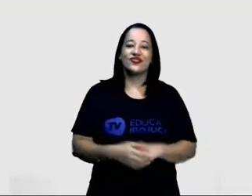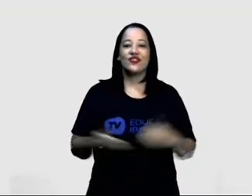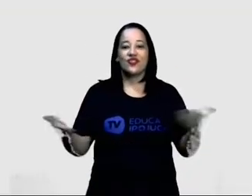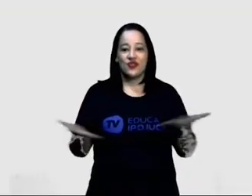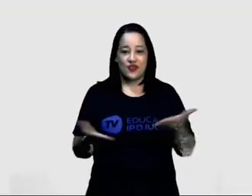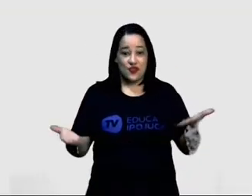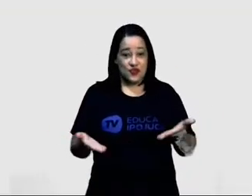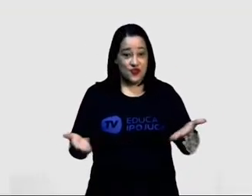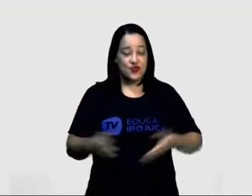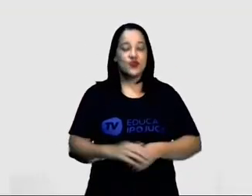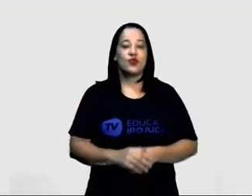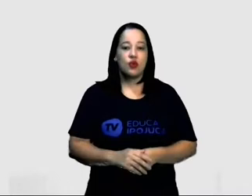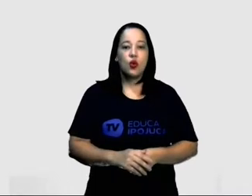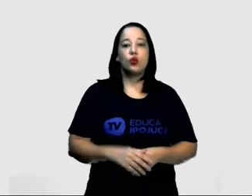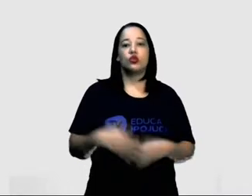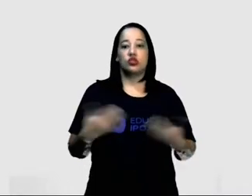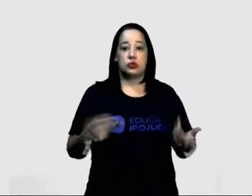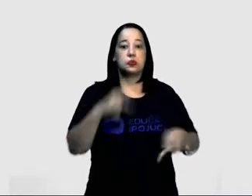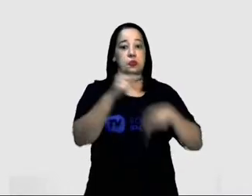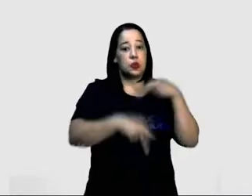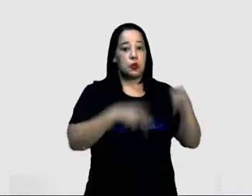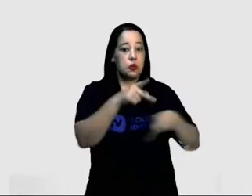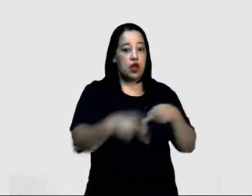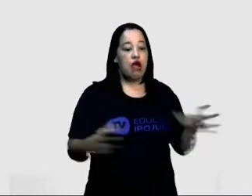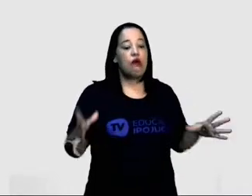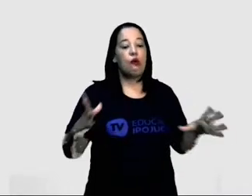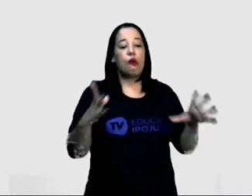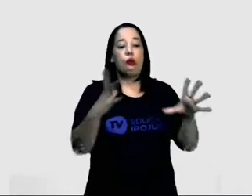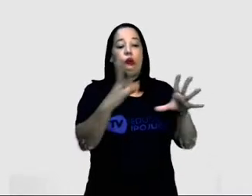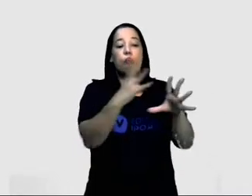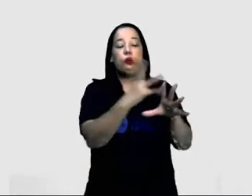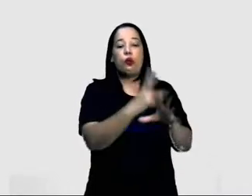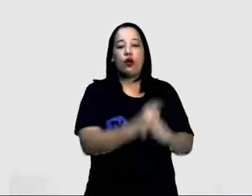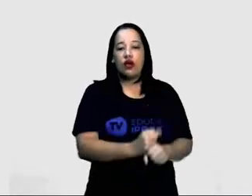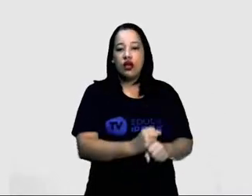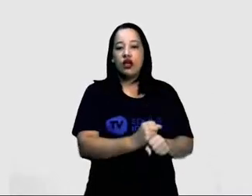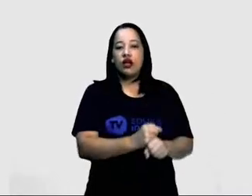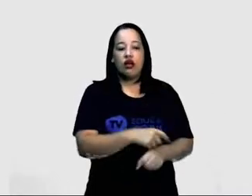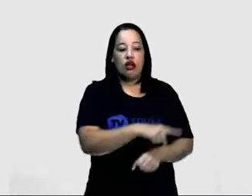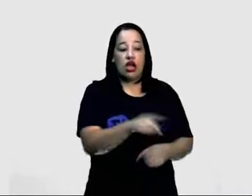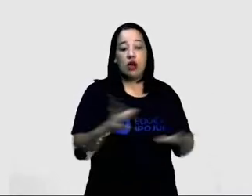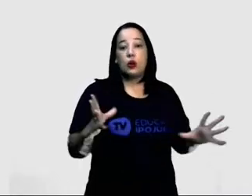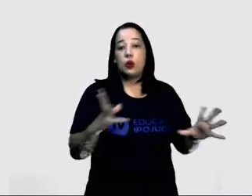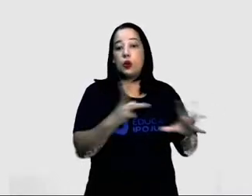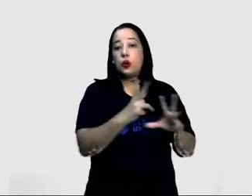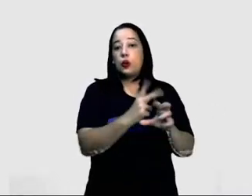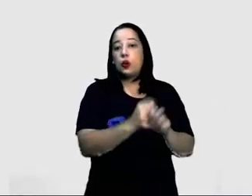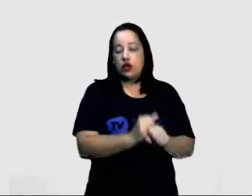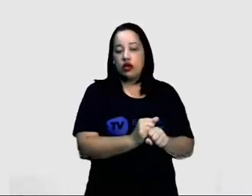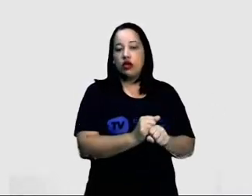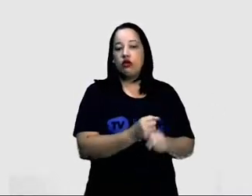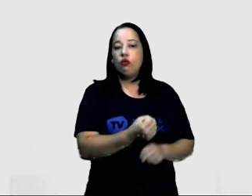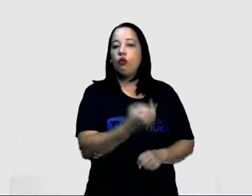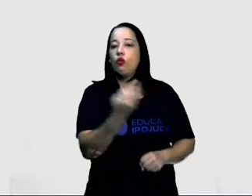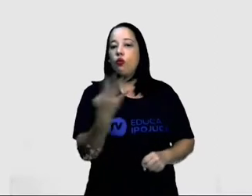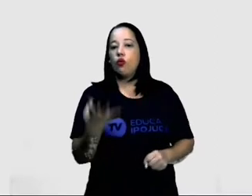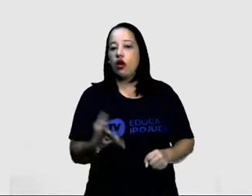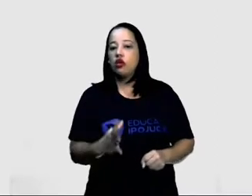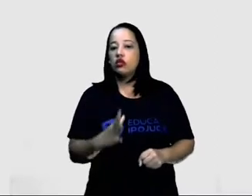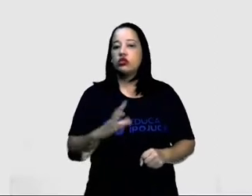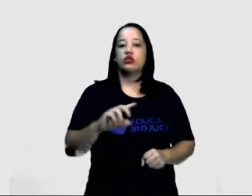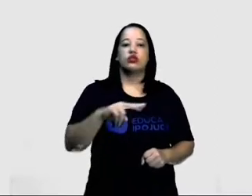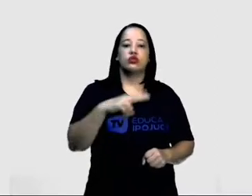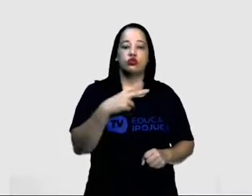Atualmente, a população absoluta do Brasil, ou seja, a população total, é de mais de